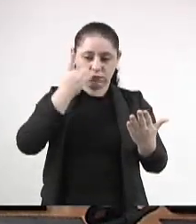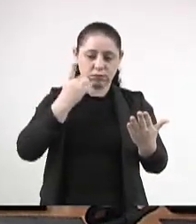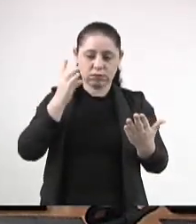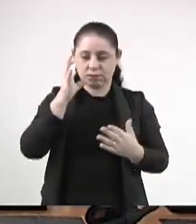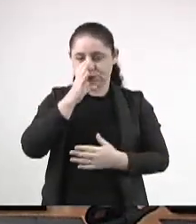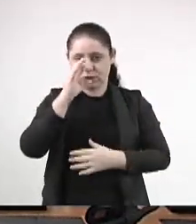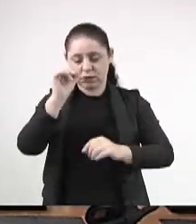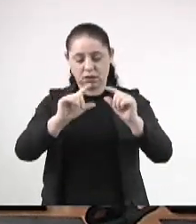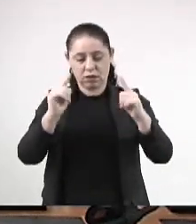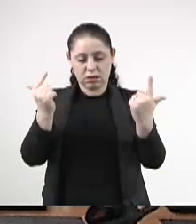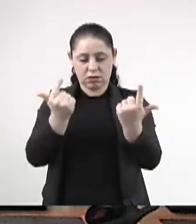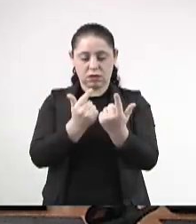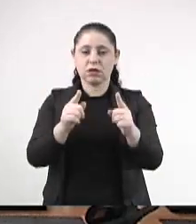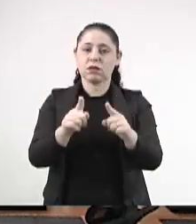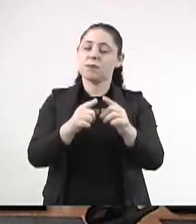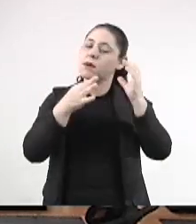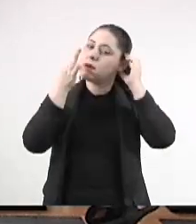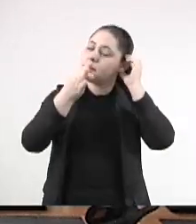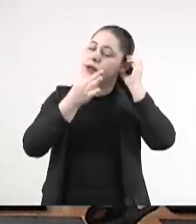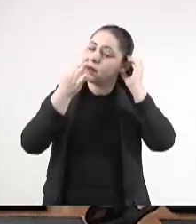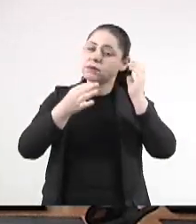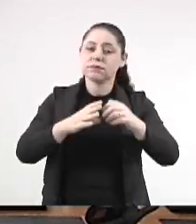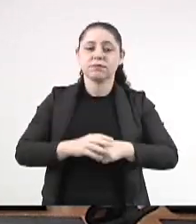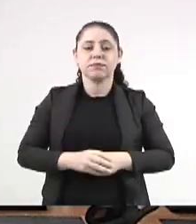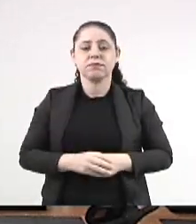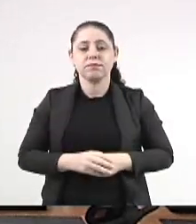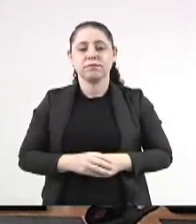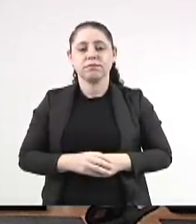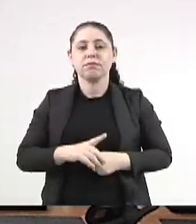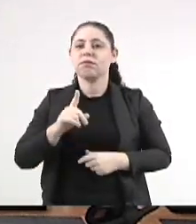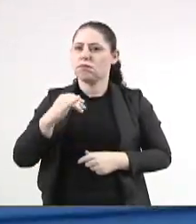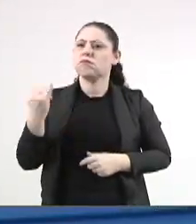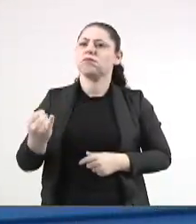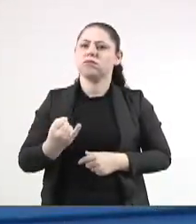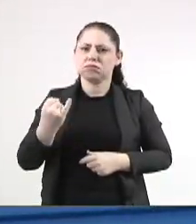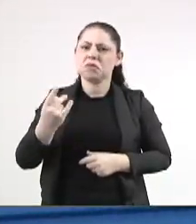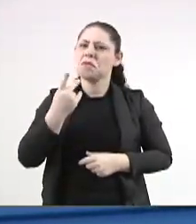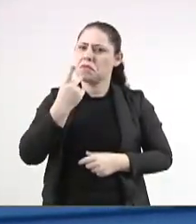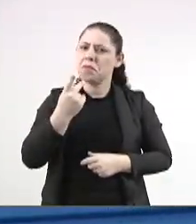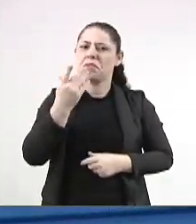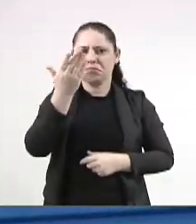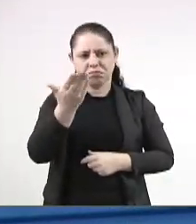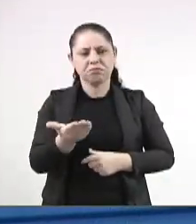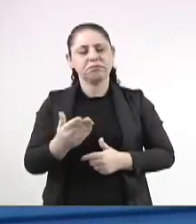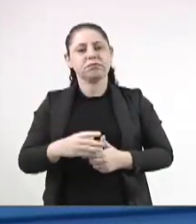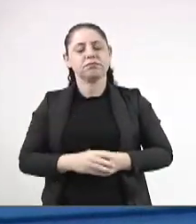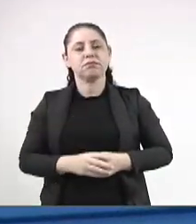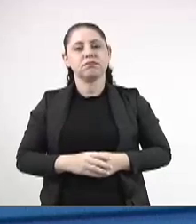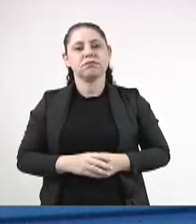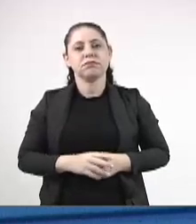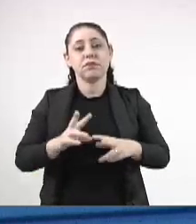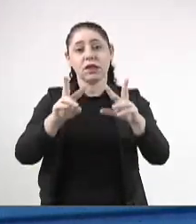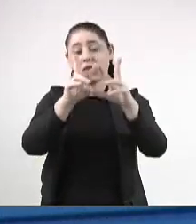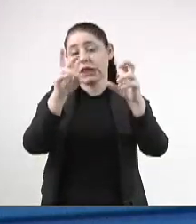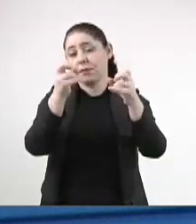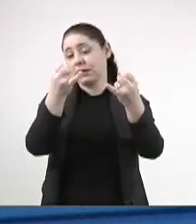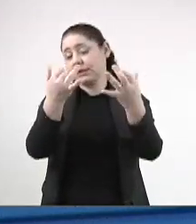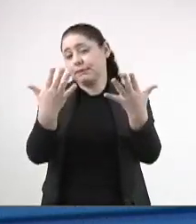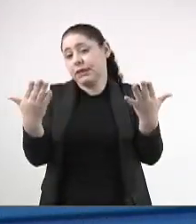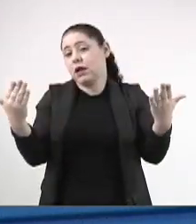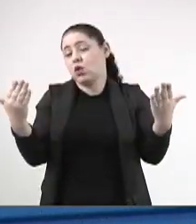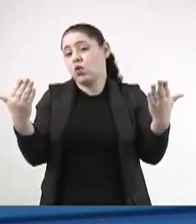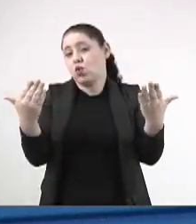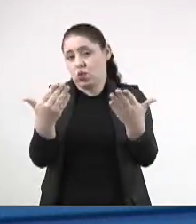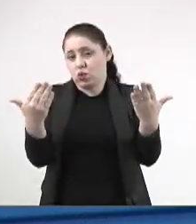pela TV Alemes e Rádio Alemes. Bastante pertinente e oportuno esse tema que V. Exª traz aqui